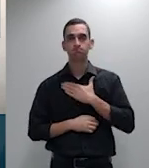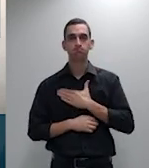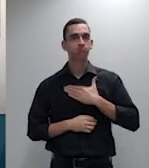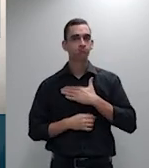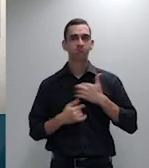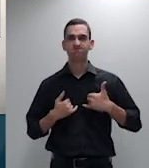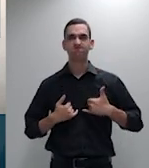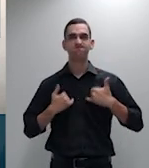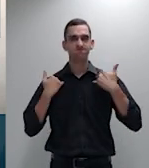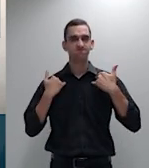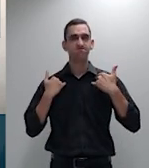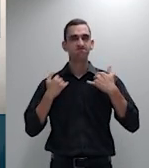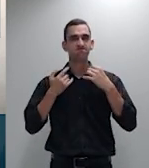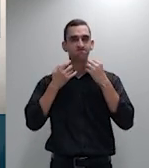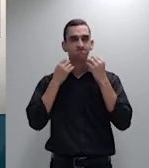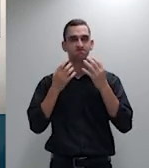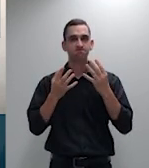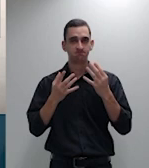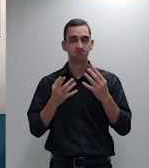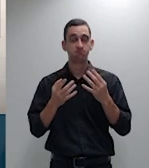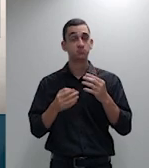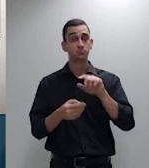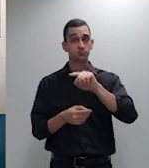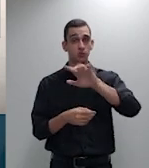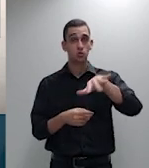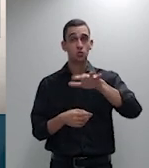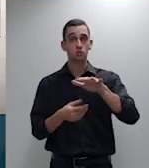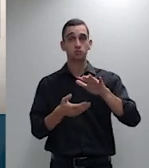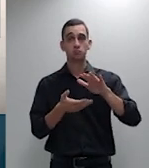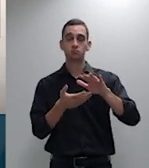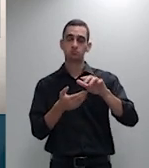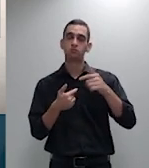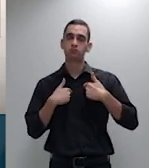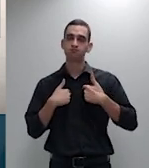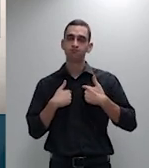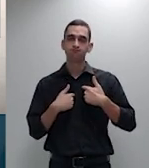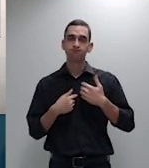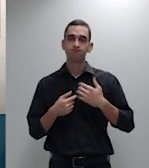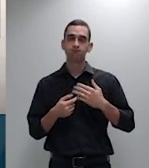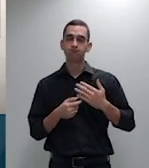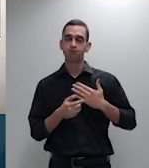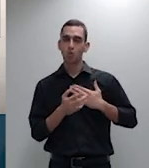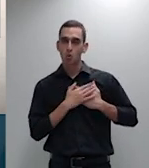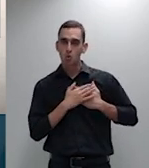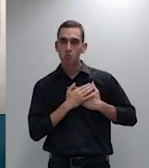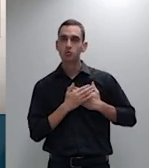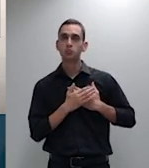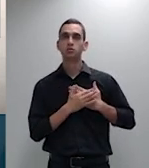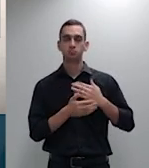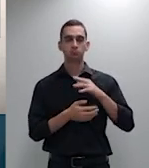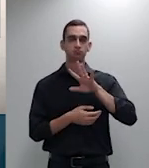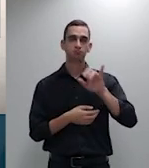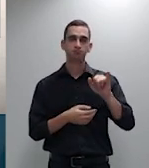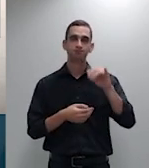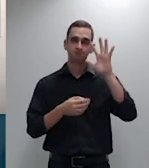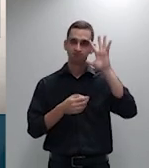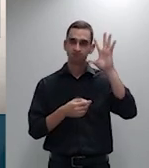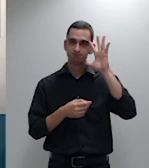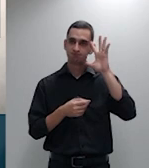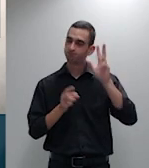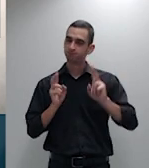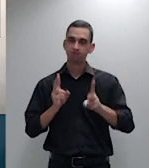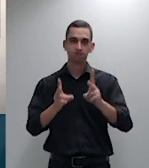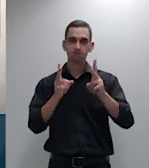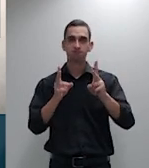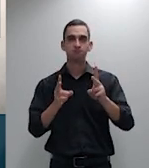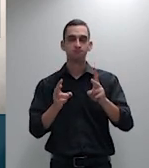É um registro carinhoso que eu vou também guardar, assim como a ministra Nancy fez, eu vou guardar aqui no coração.